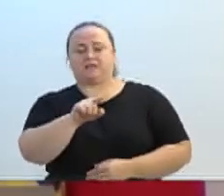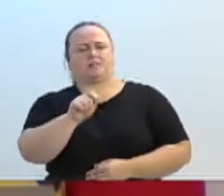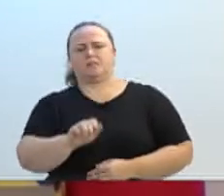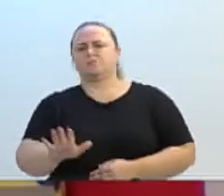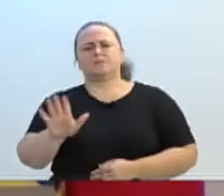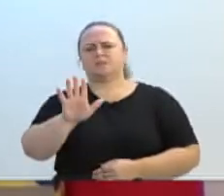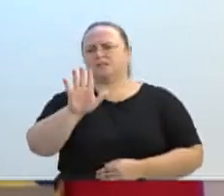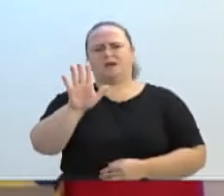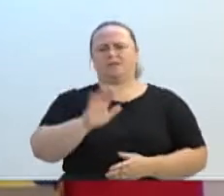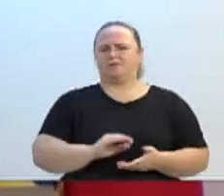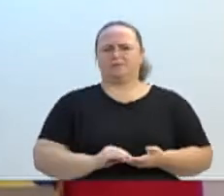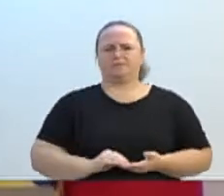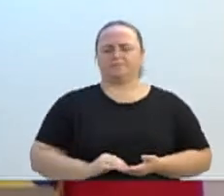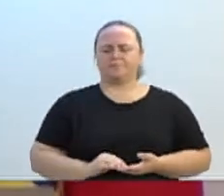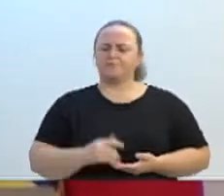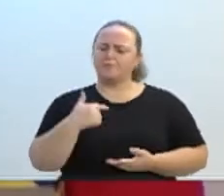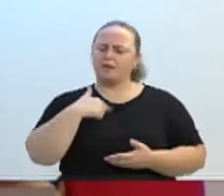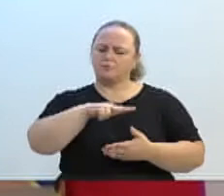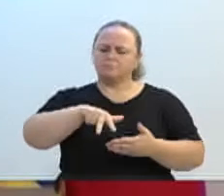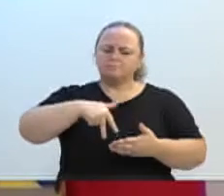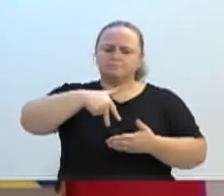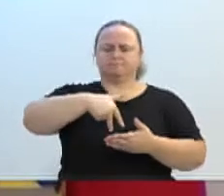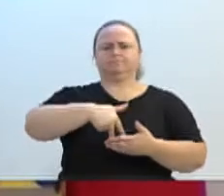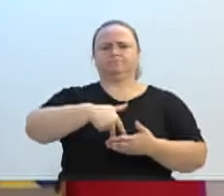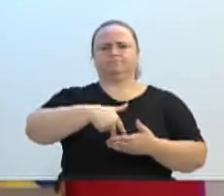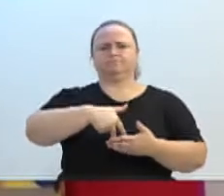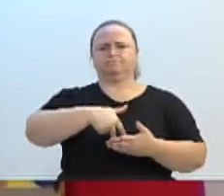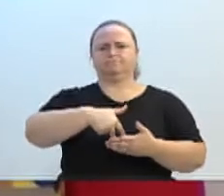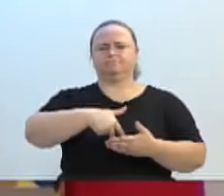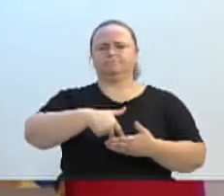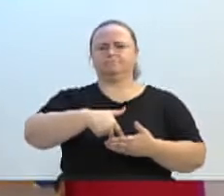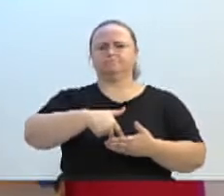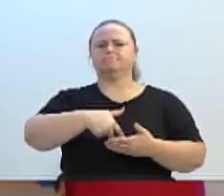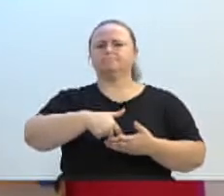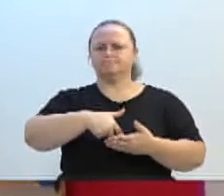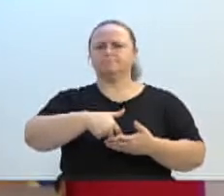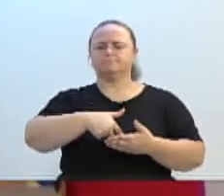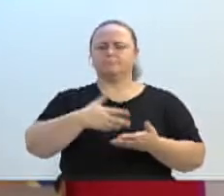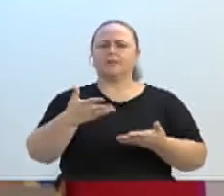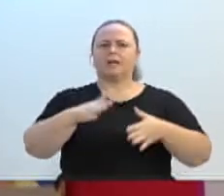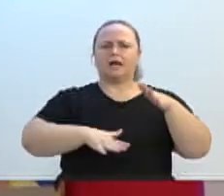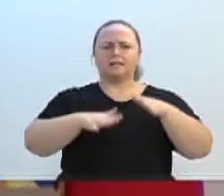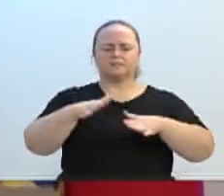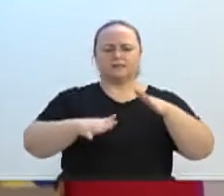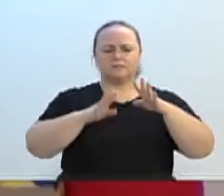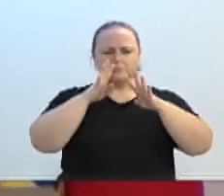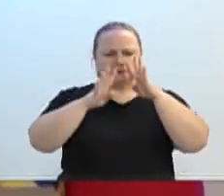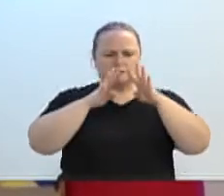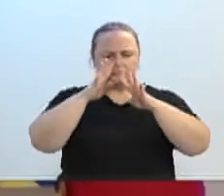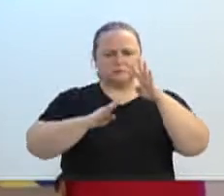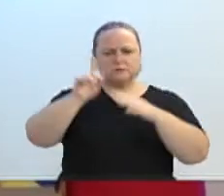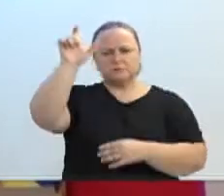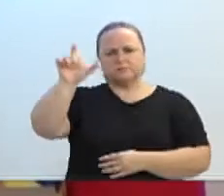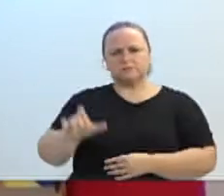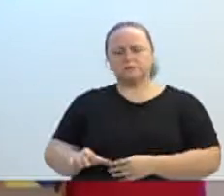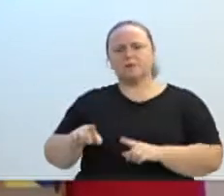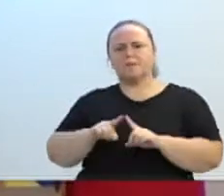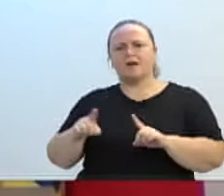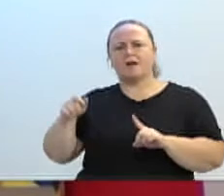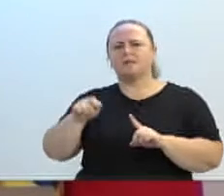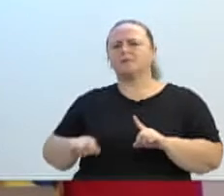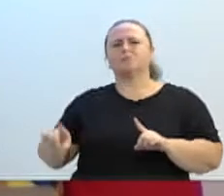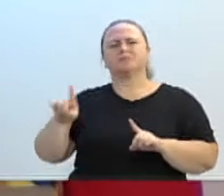não precisava, eu sempre tenho vindo aqui, muitas vezes a crítica acaba caindo em cima do senhor, mas não precisava ser dessa maneira,